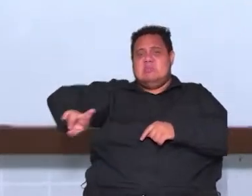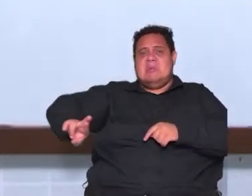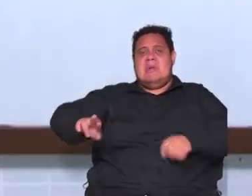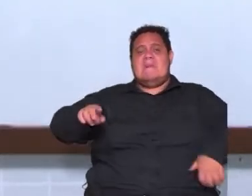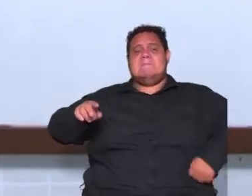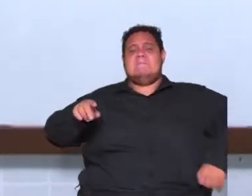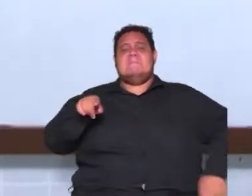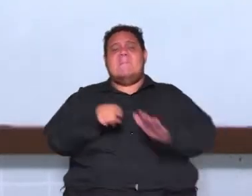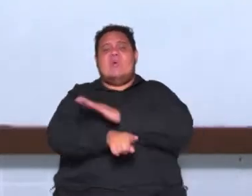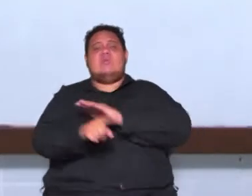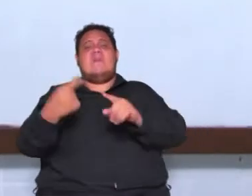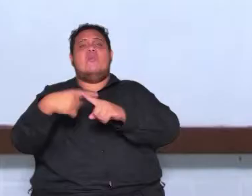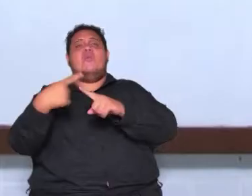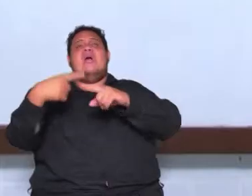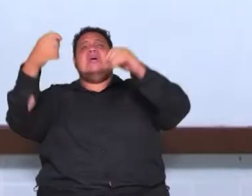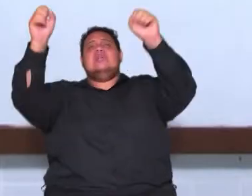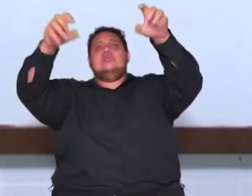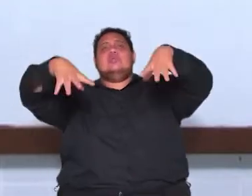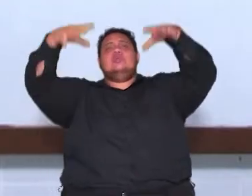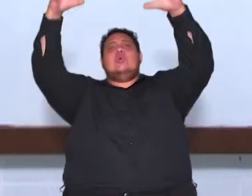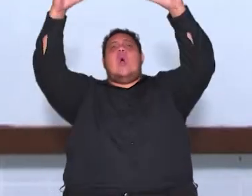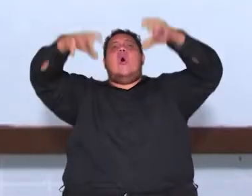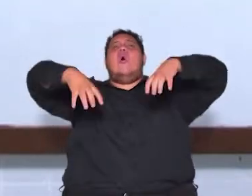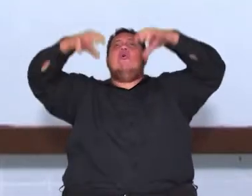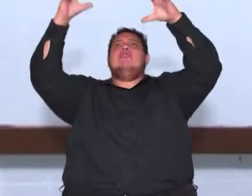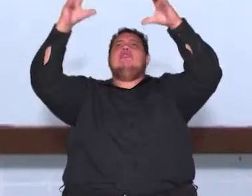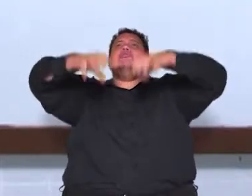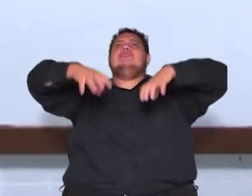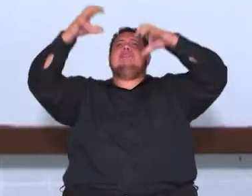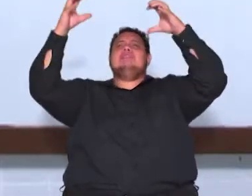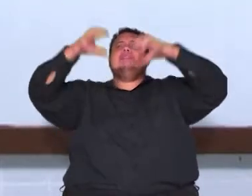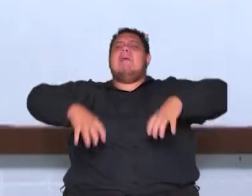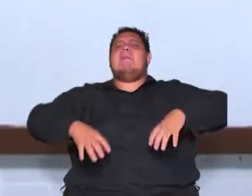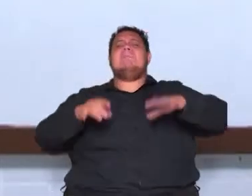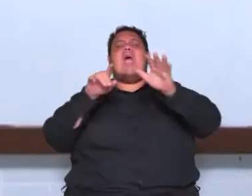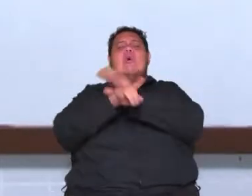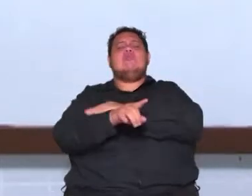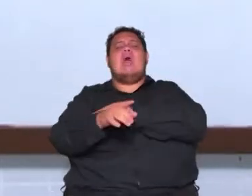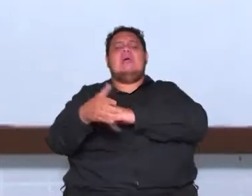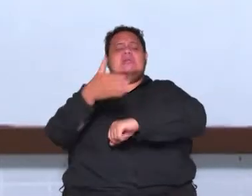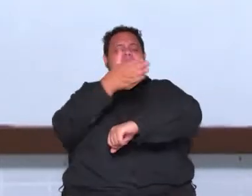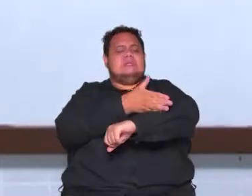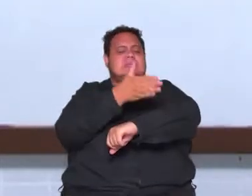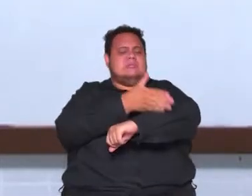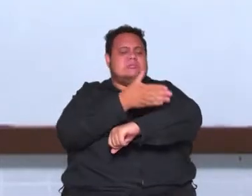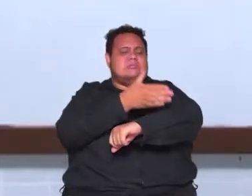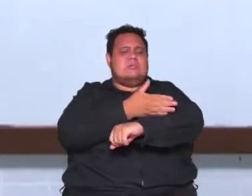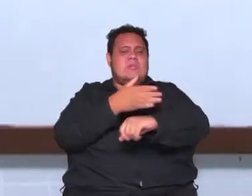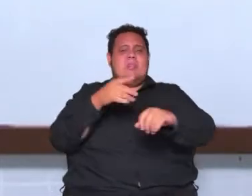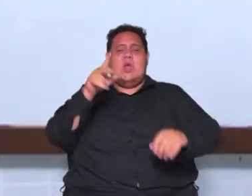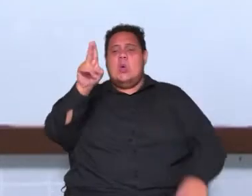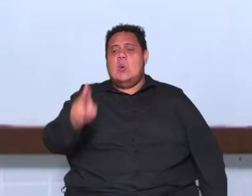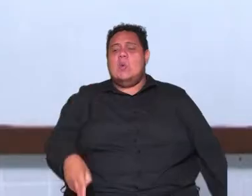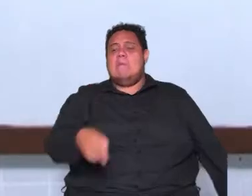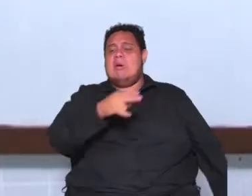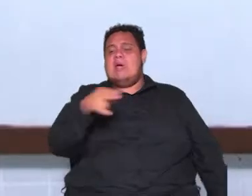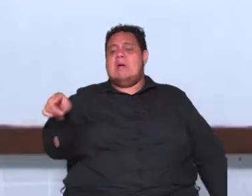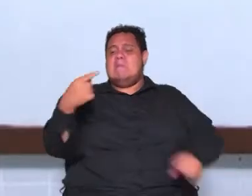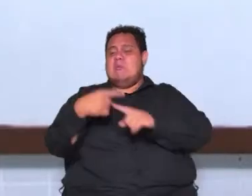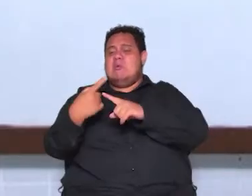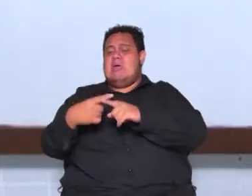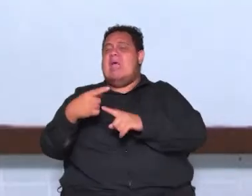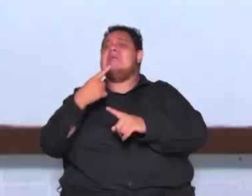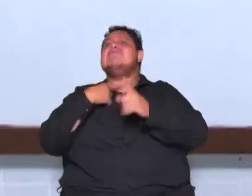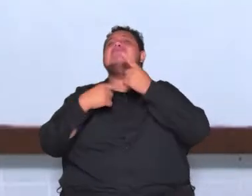iluminista porque chove se você perguntasse isso provavelmente na idade média o padre ia dizer porque é da vontade